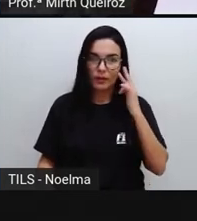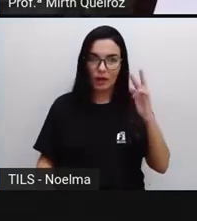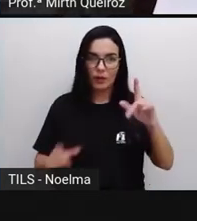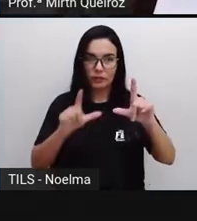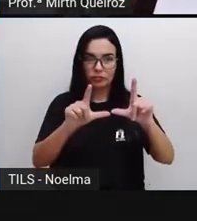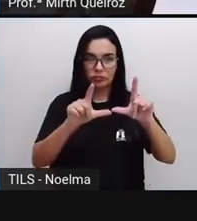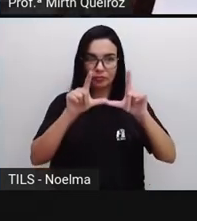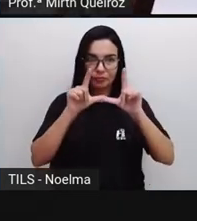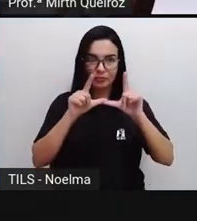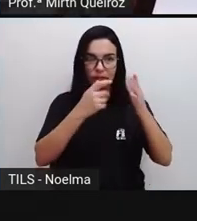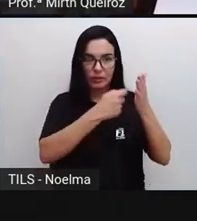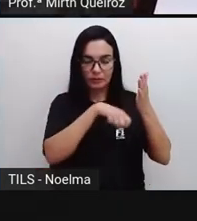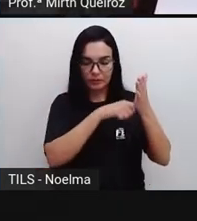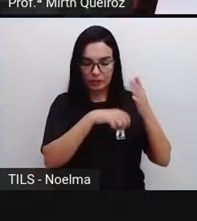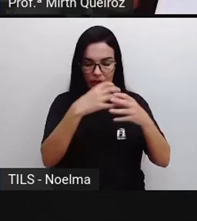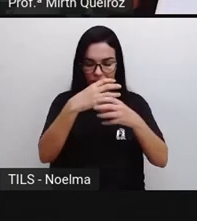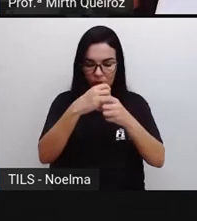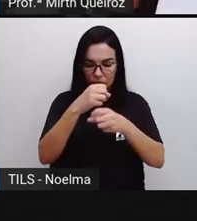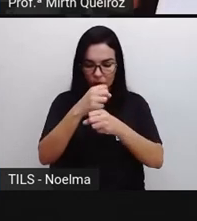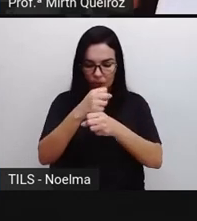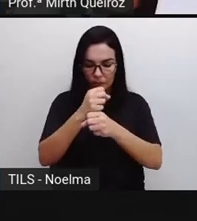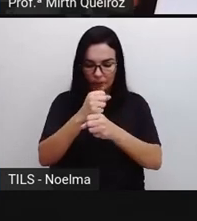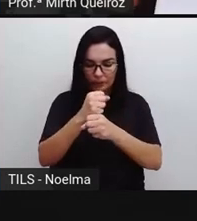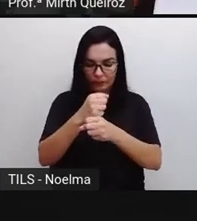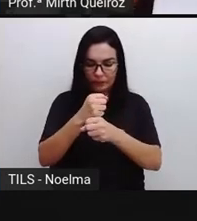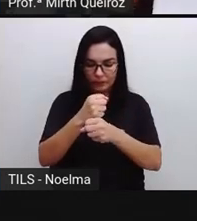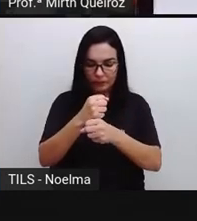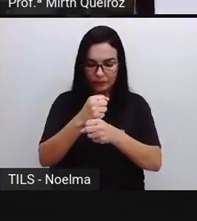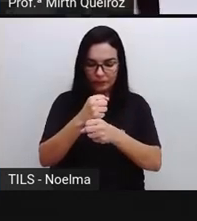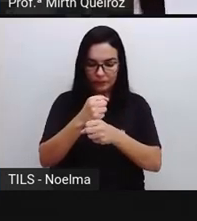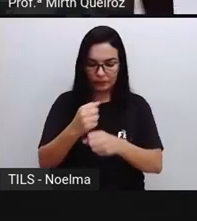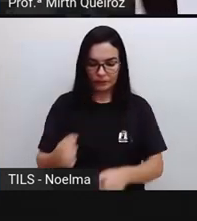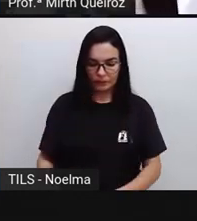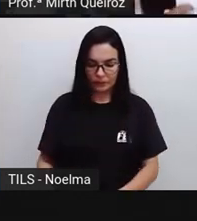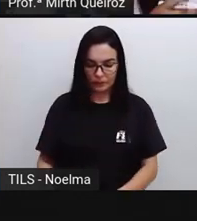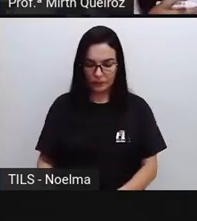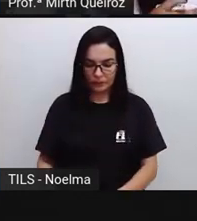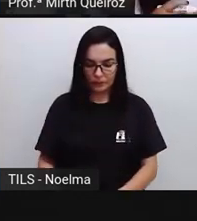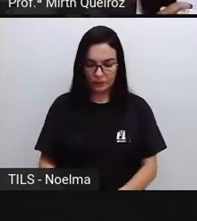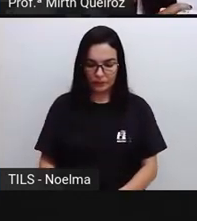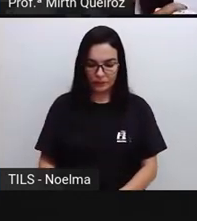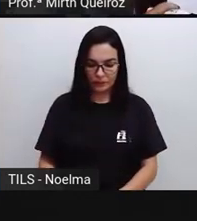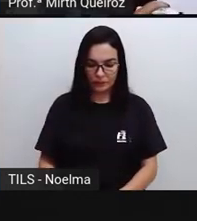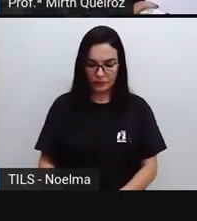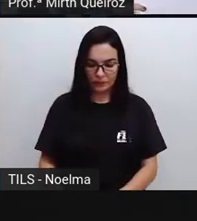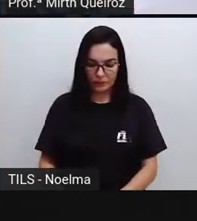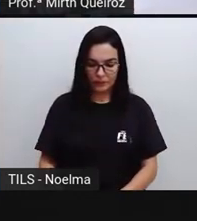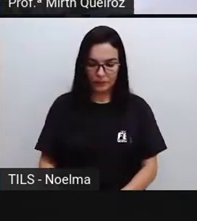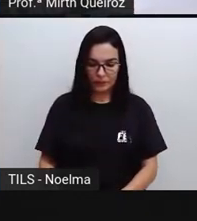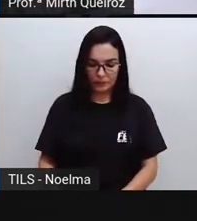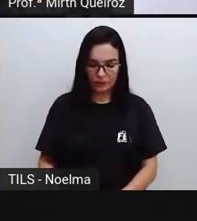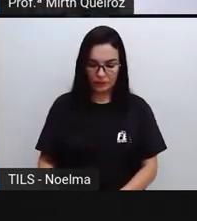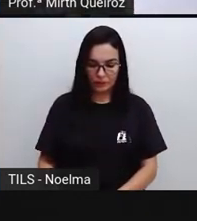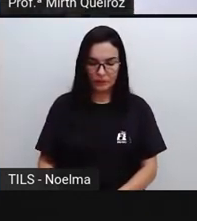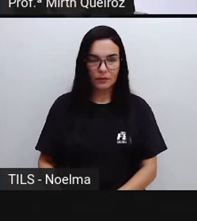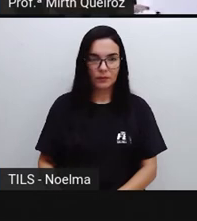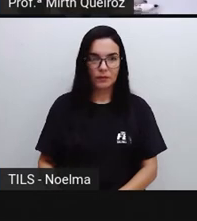Desconhecidos, né? Casos desconhecidos. Vamos ver aqui na lousa, certo? Então, nós temos cinquenta e dois